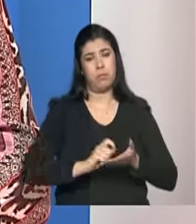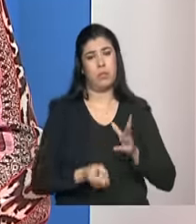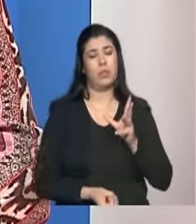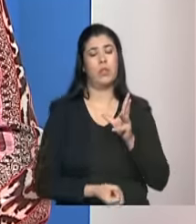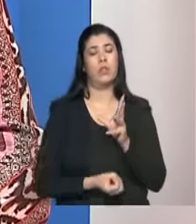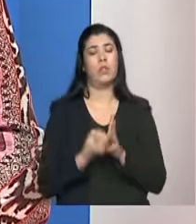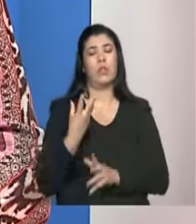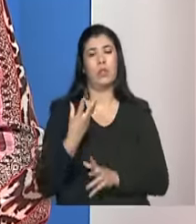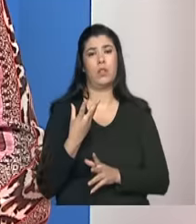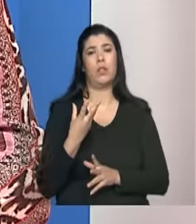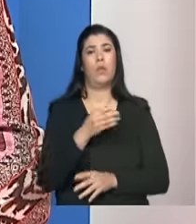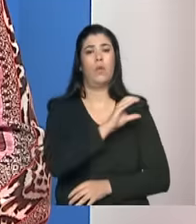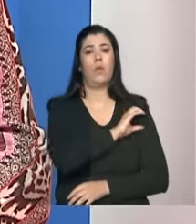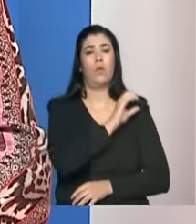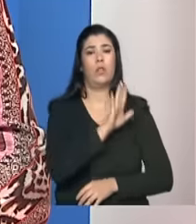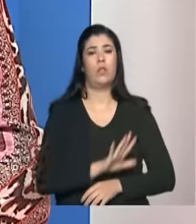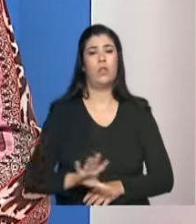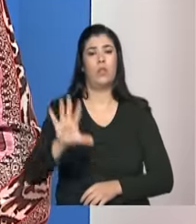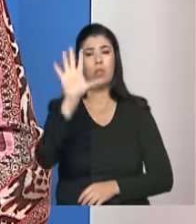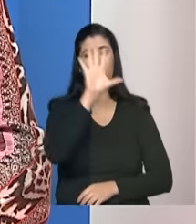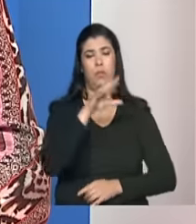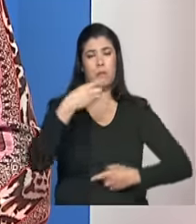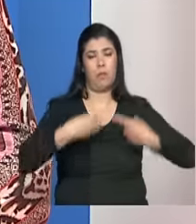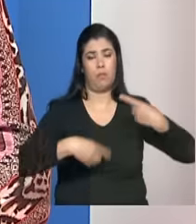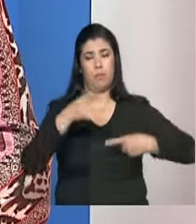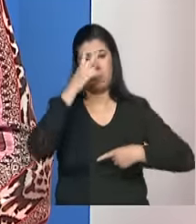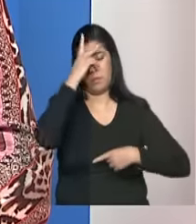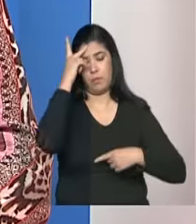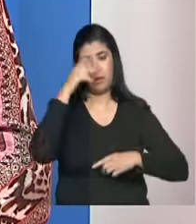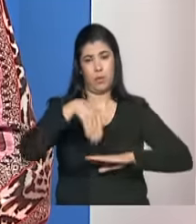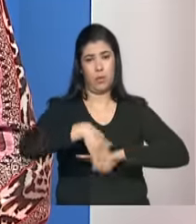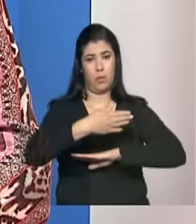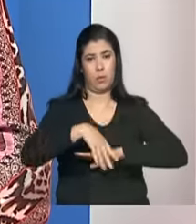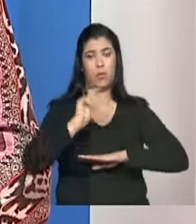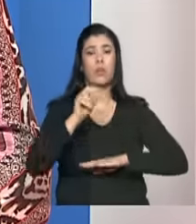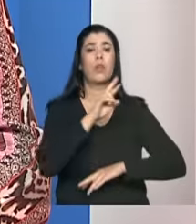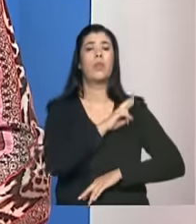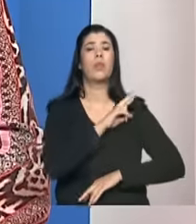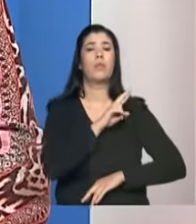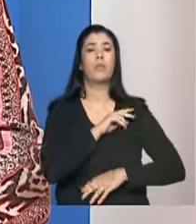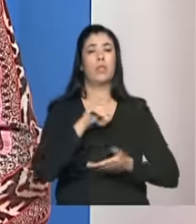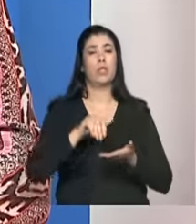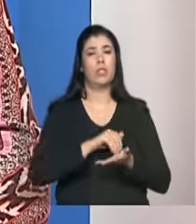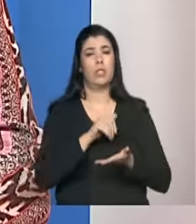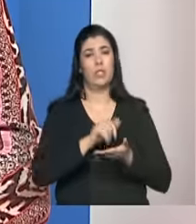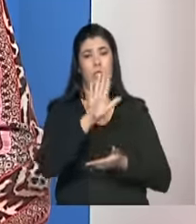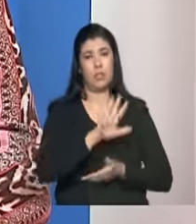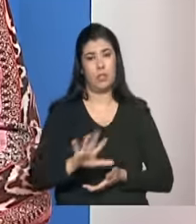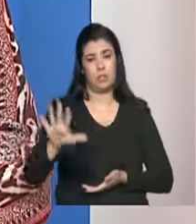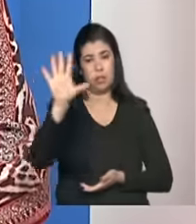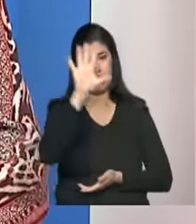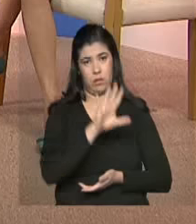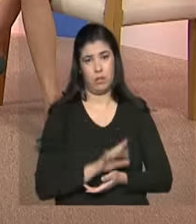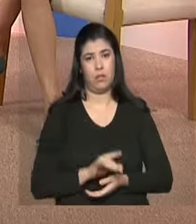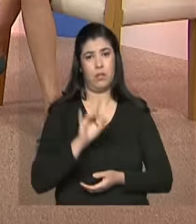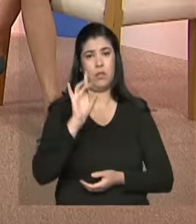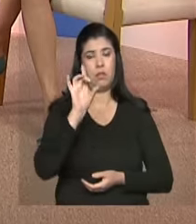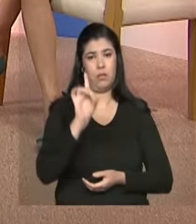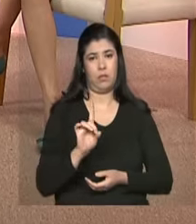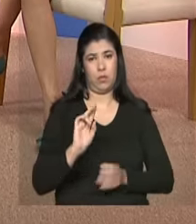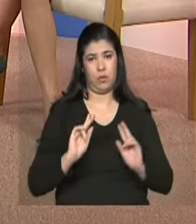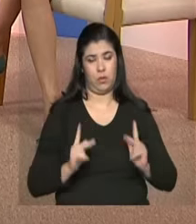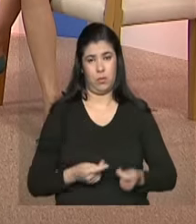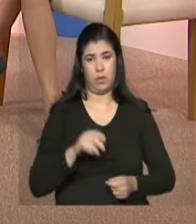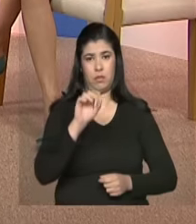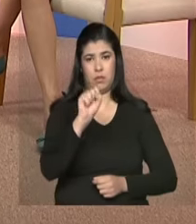a população em situação de rua hoje ela é executada pela Secretaria Nacional de Direitos Humanos acho que é importante lembrar e Mariana